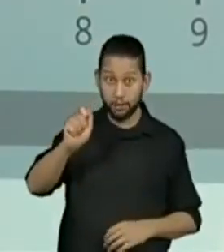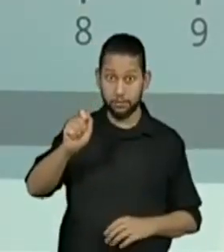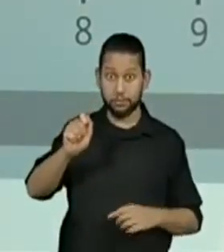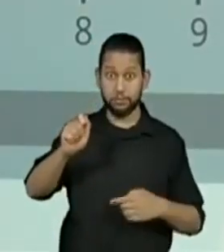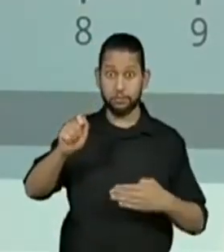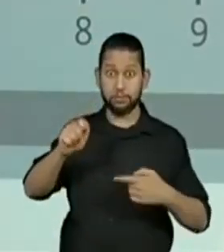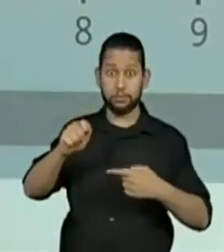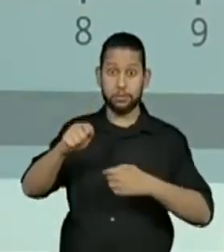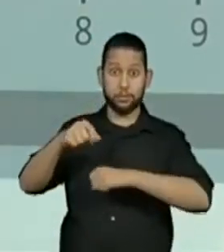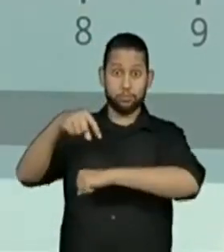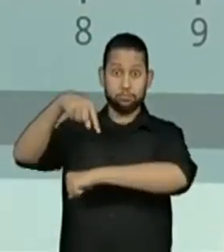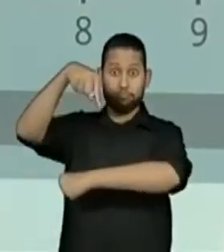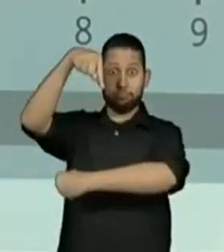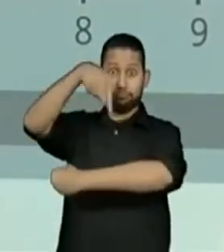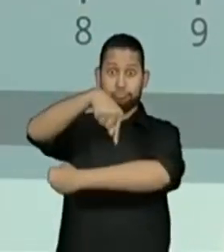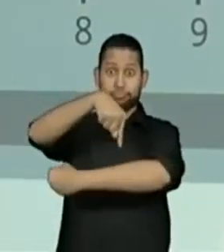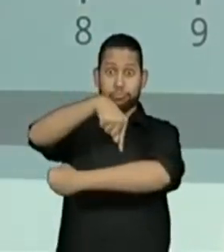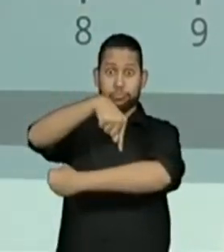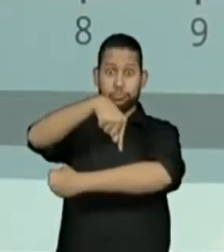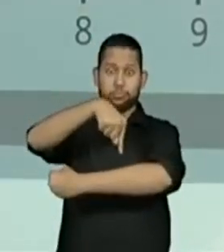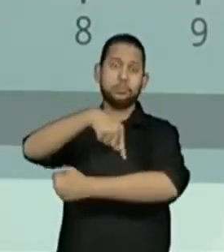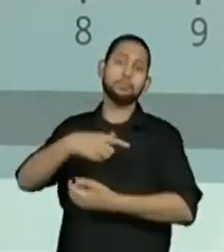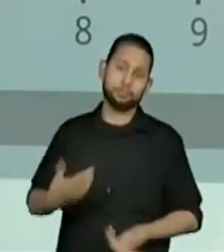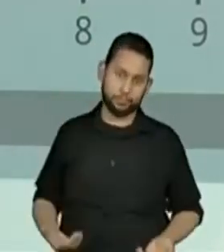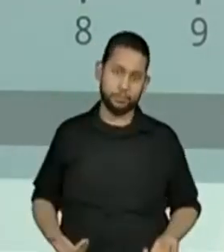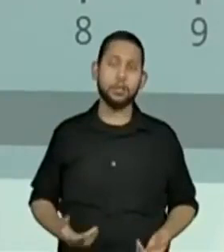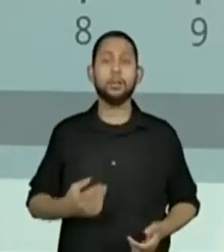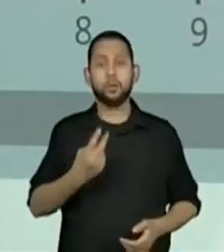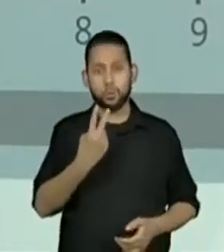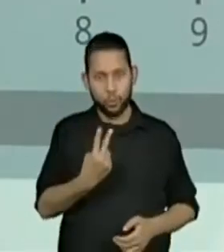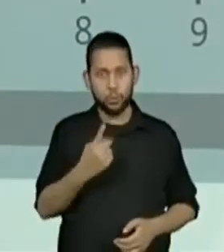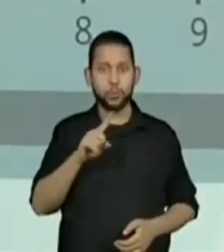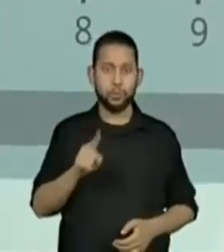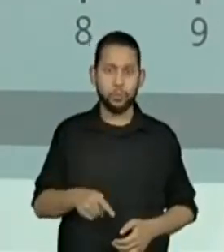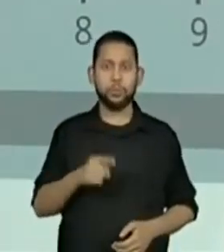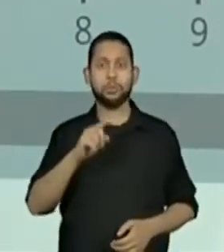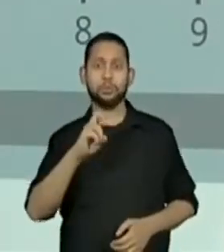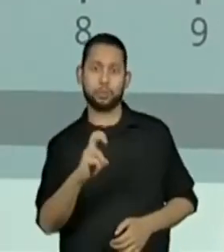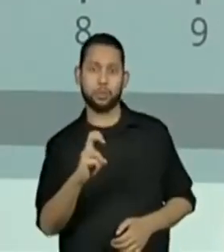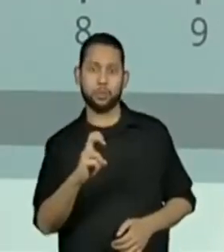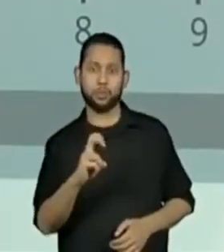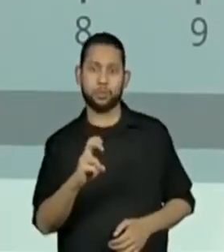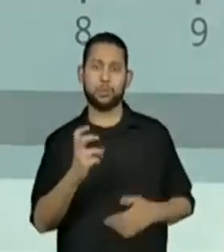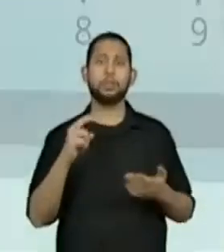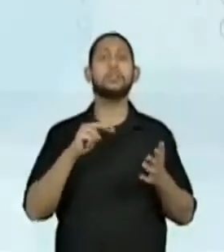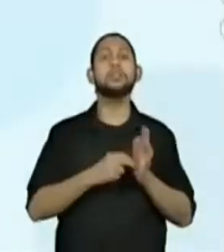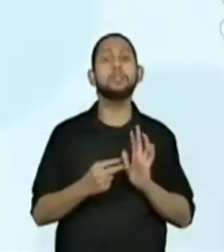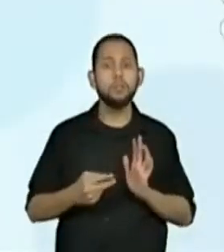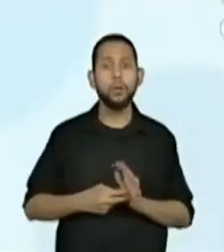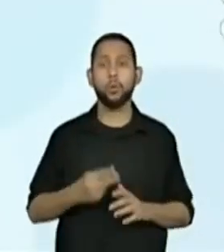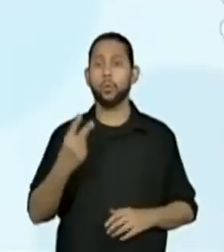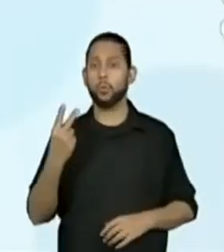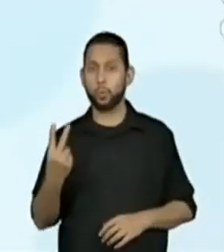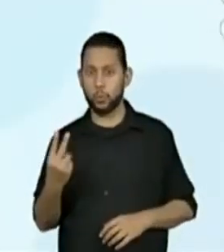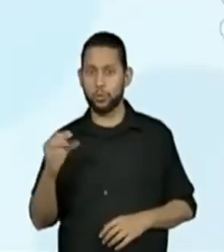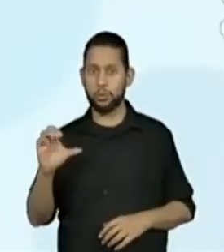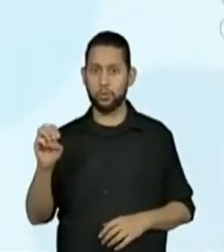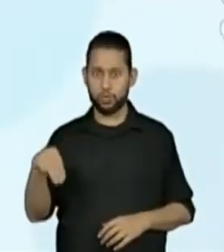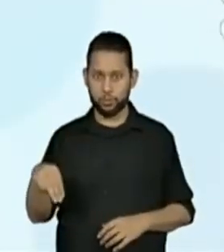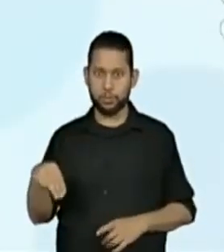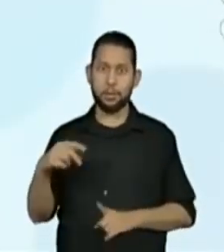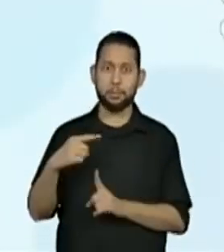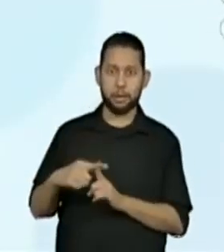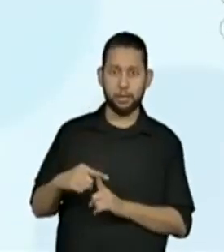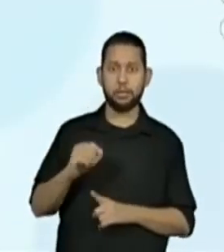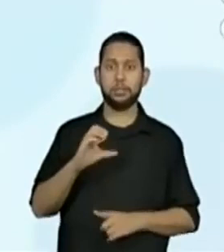eu vou representar com o 5. 2,5 centímetros. Então, 2,5. O